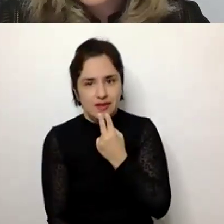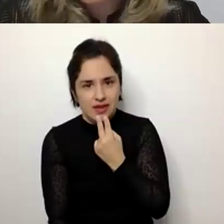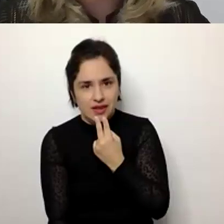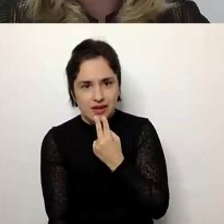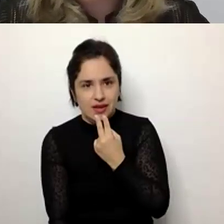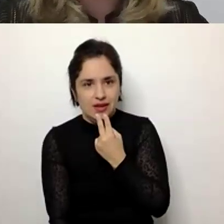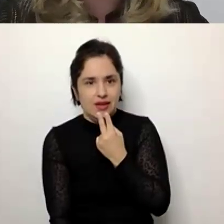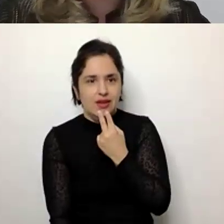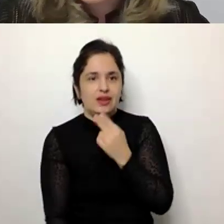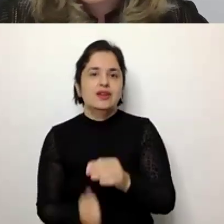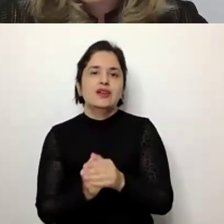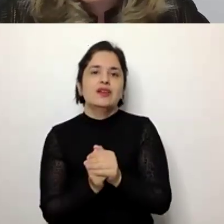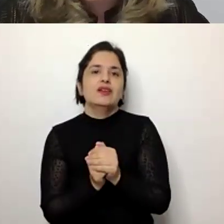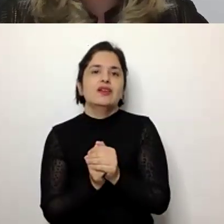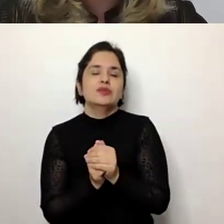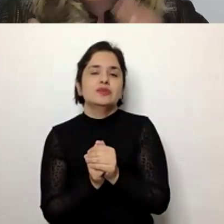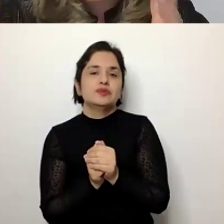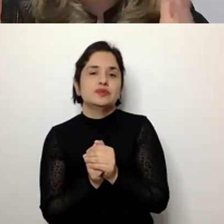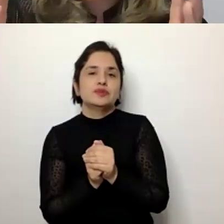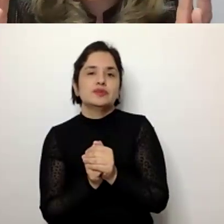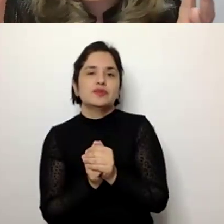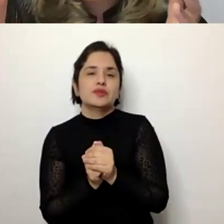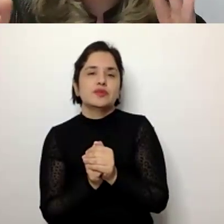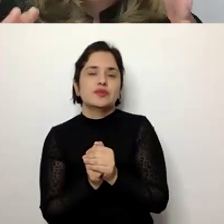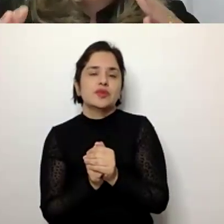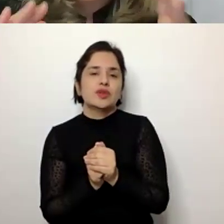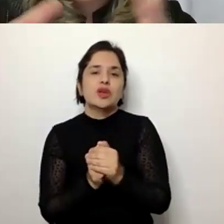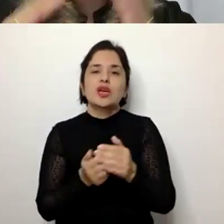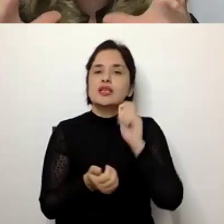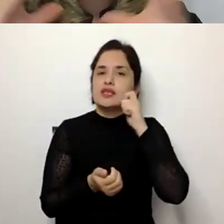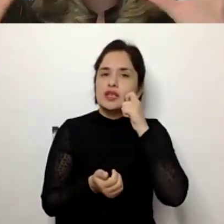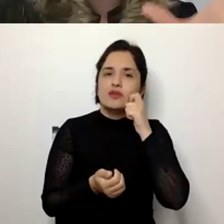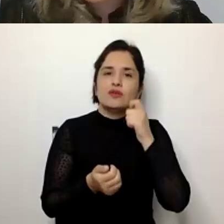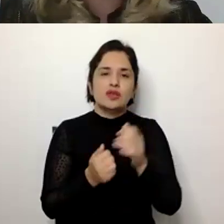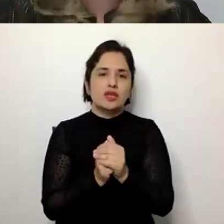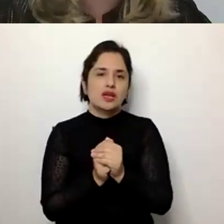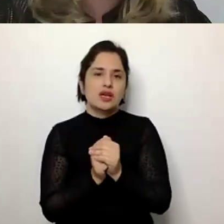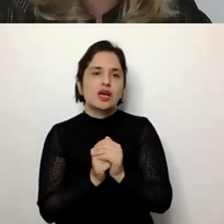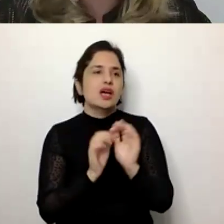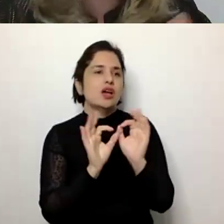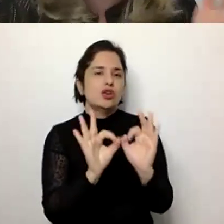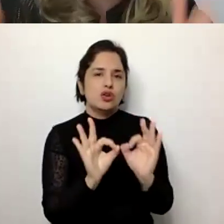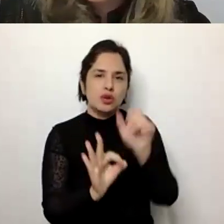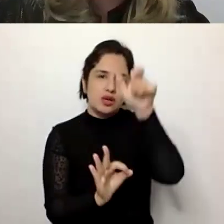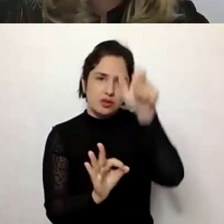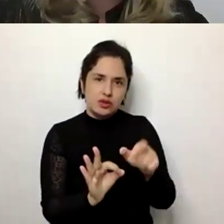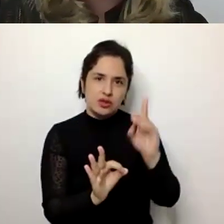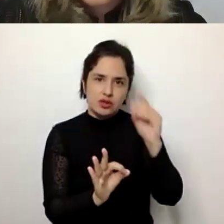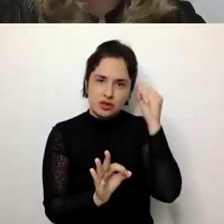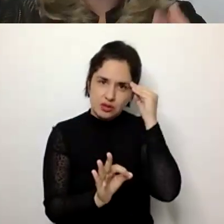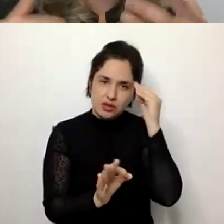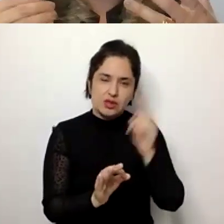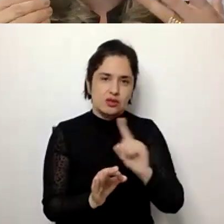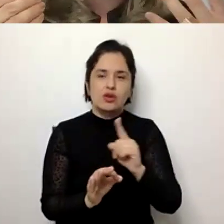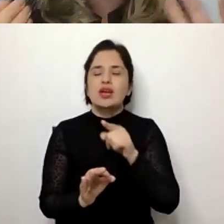Voltado um pouco para o currículo funcional, mas não para um currículo funcional que busca normalizar a pessoa com deficiência, mas busca essa